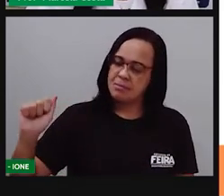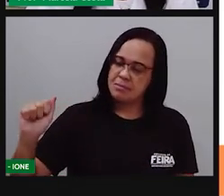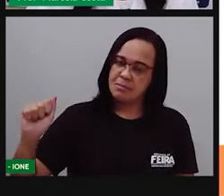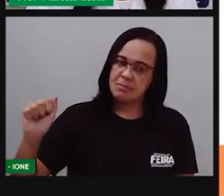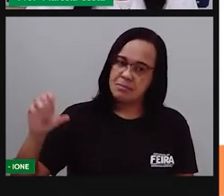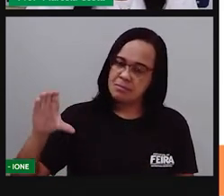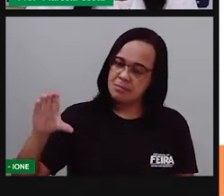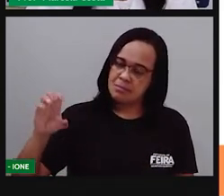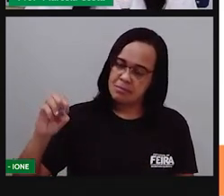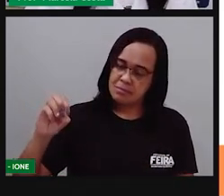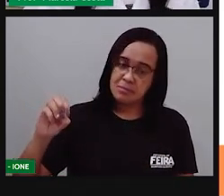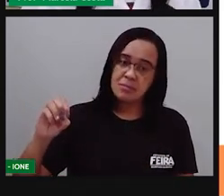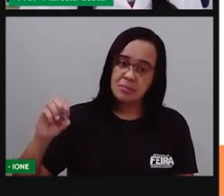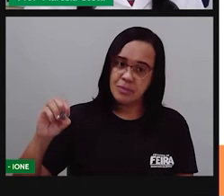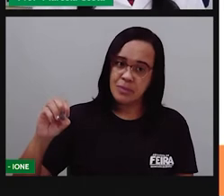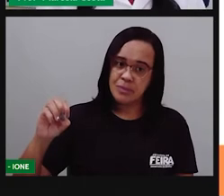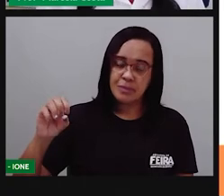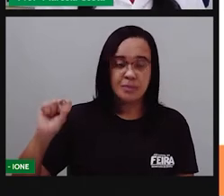Saco.